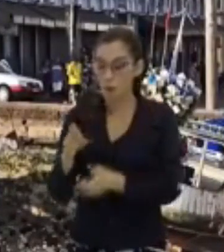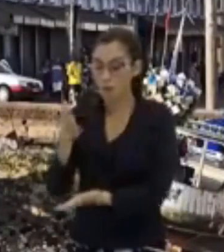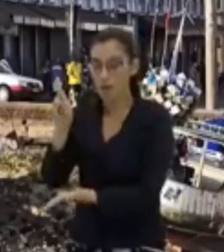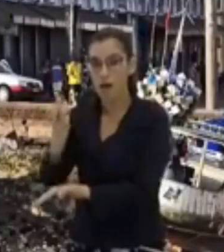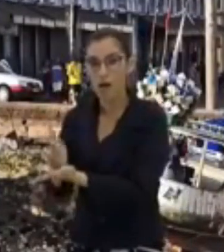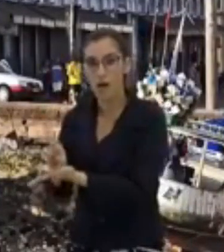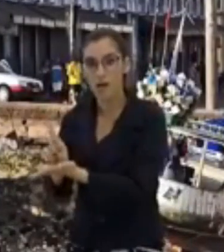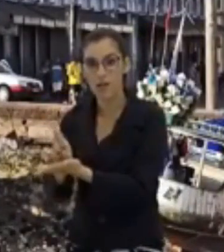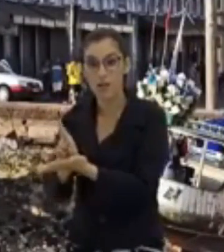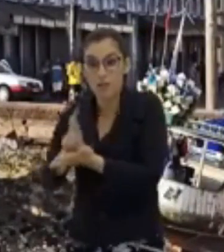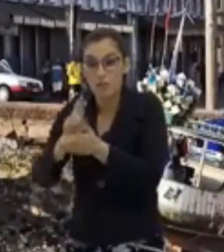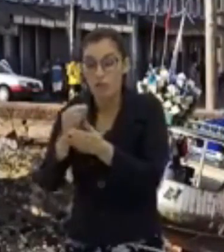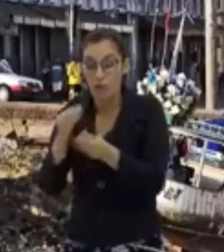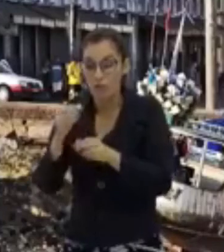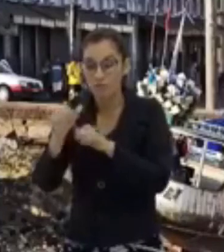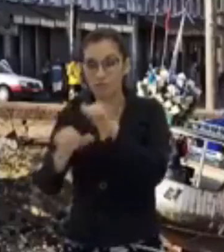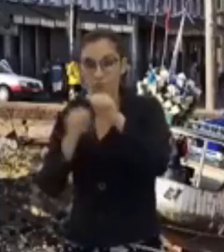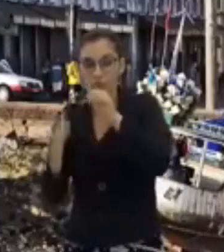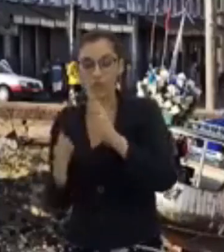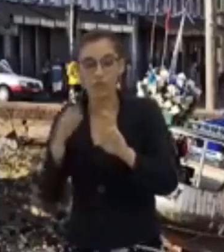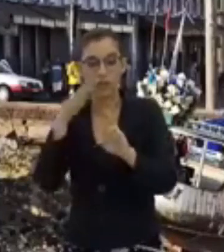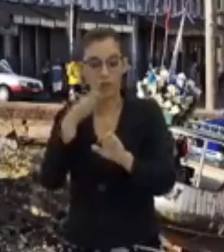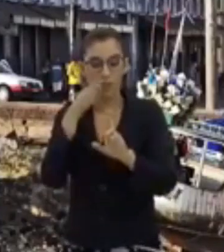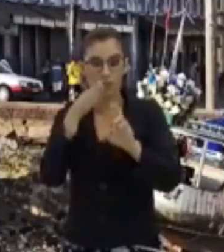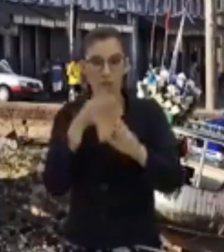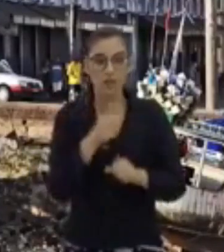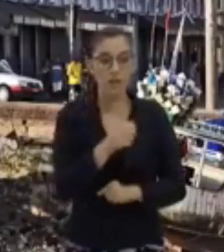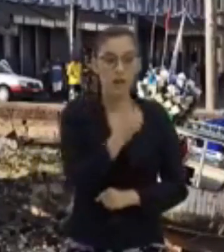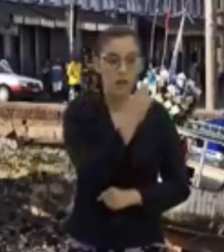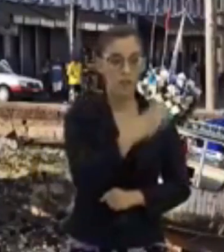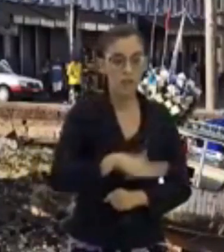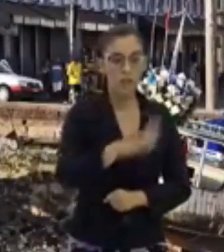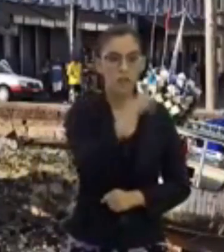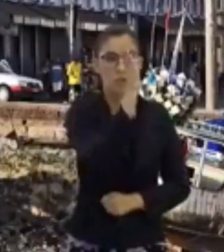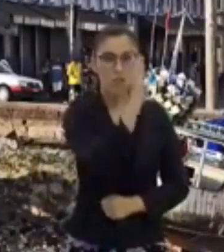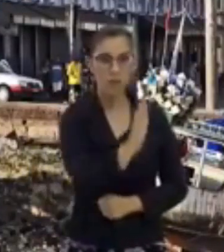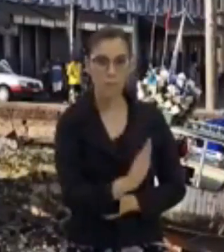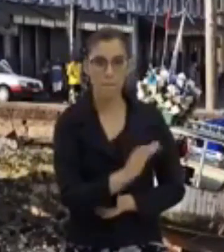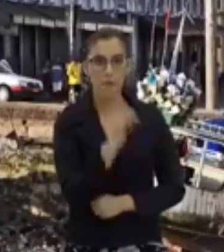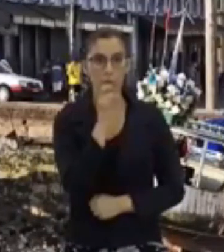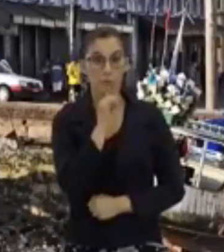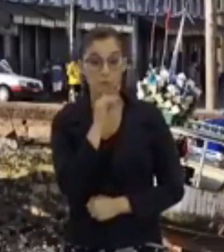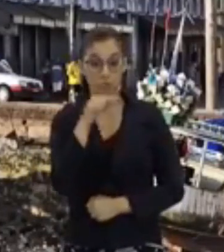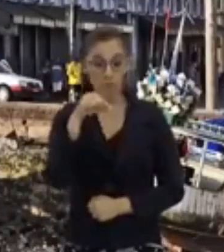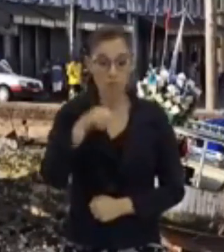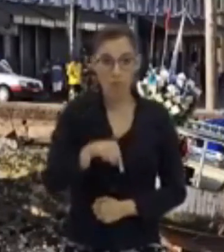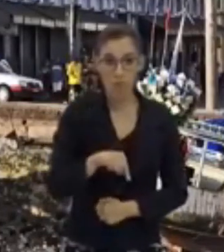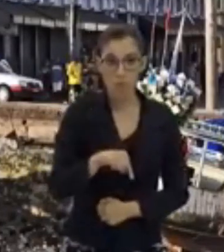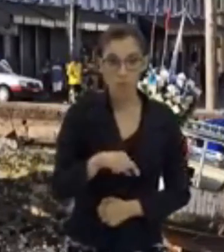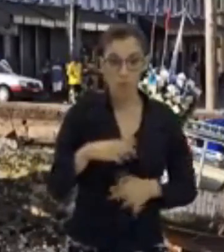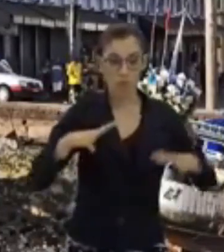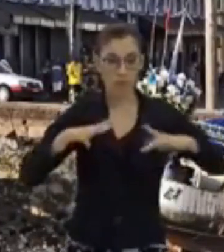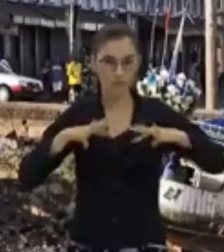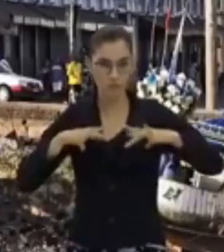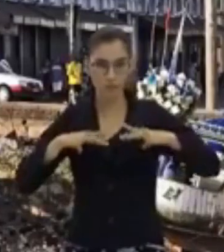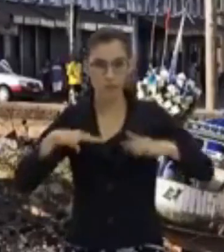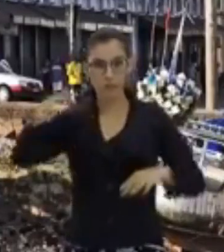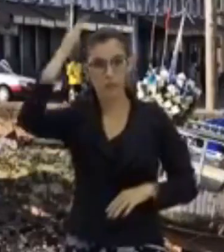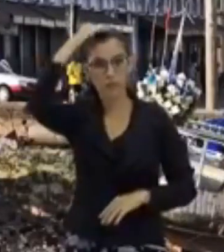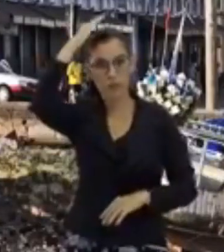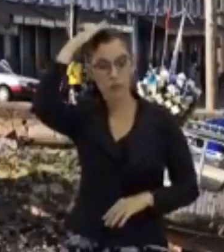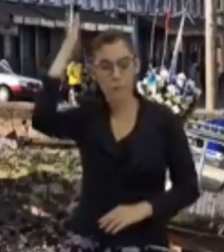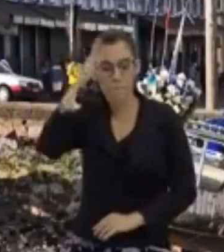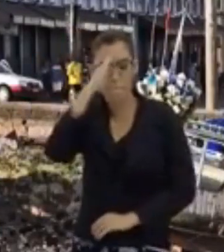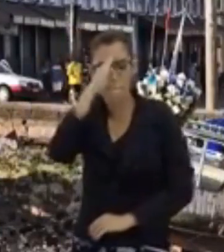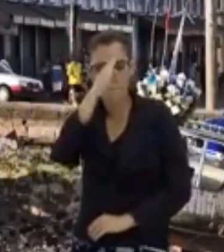em um mapa. Estou na cidade de Belém do Pará, em um dos principais cartões postais da nossa cidade, que é